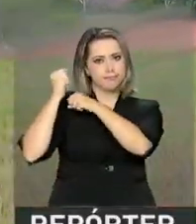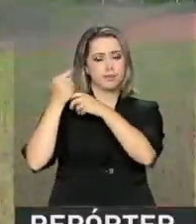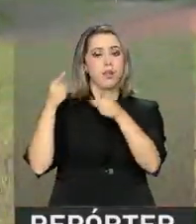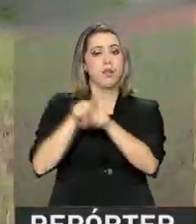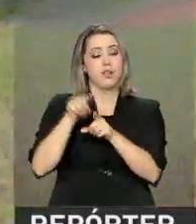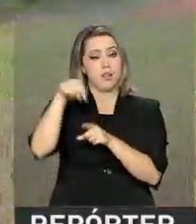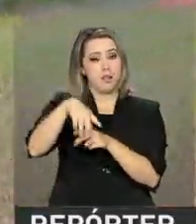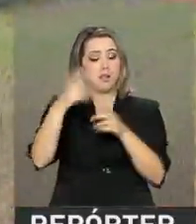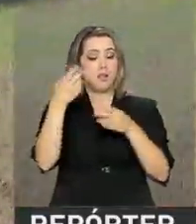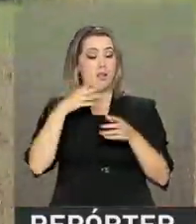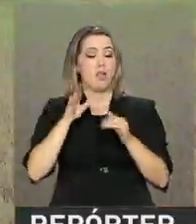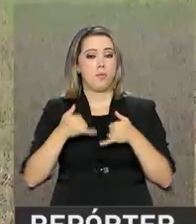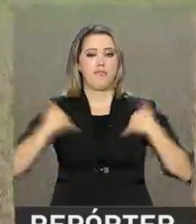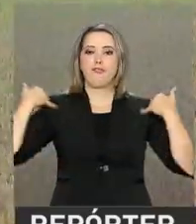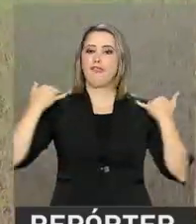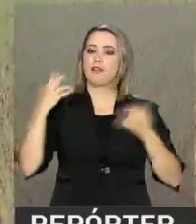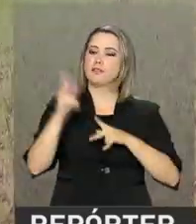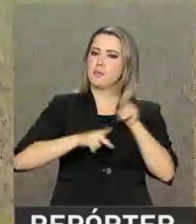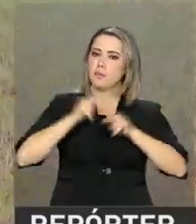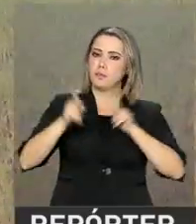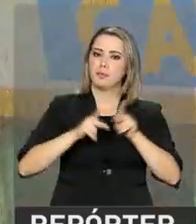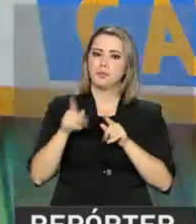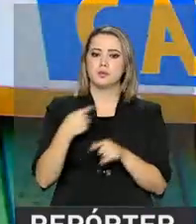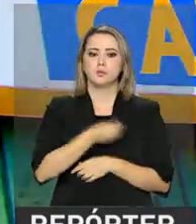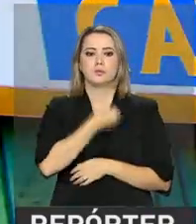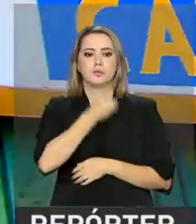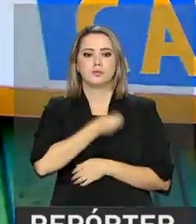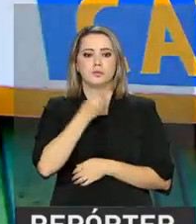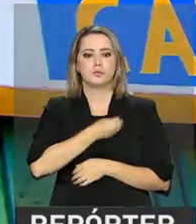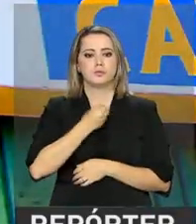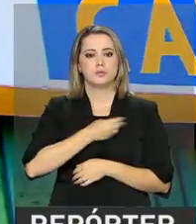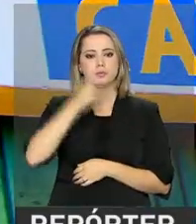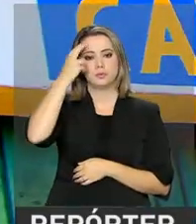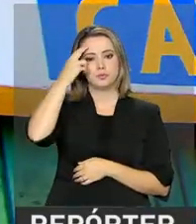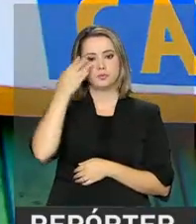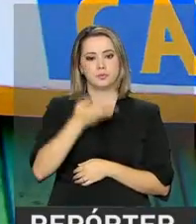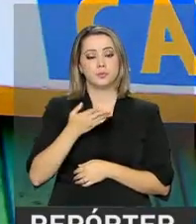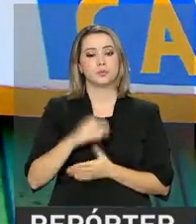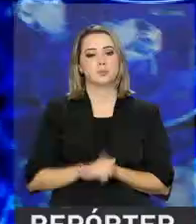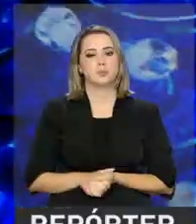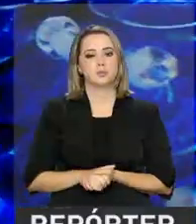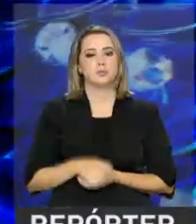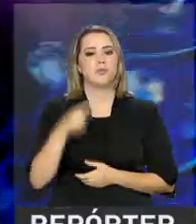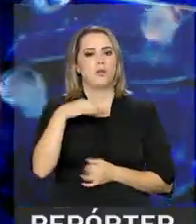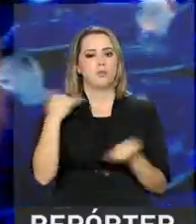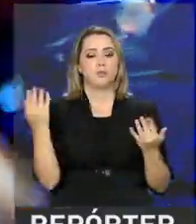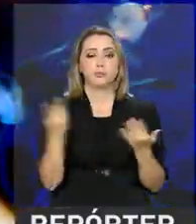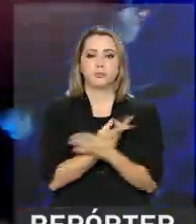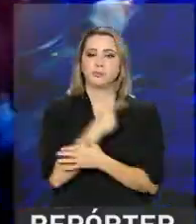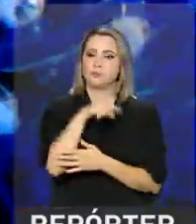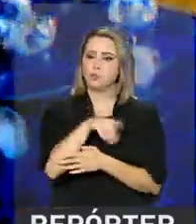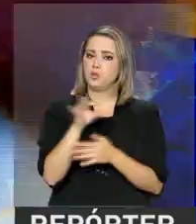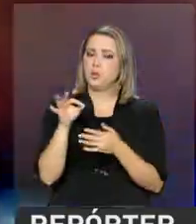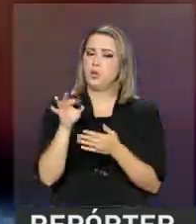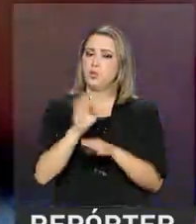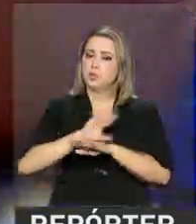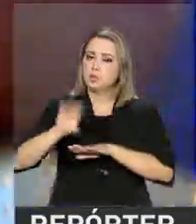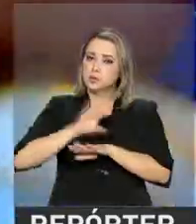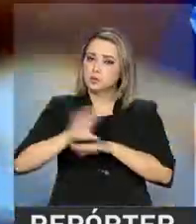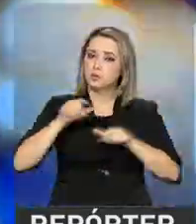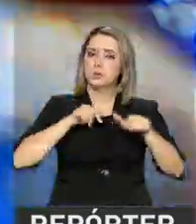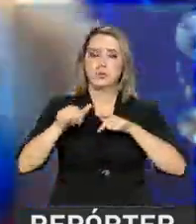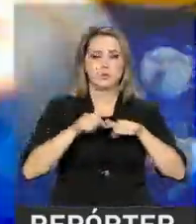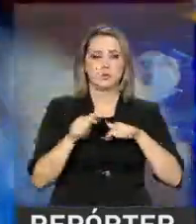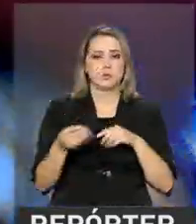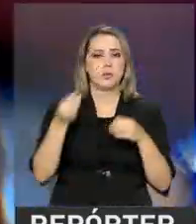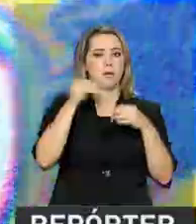manifestação popular sobre a vida pernambucana. É na sede do Cambinda Brasileira que funcionam as atividades do ponto de cultura do